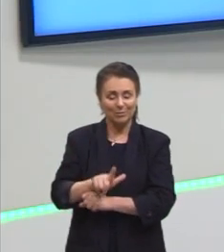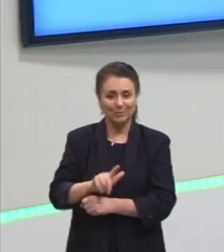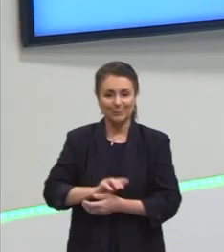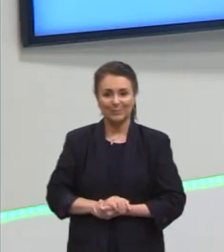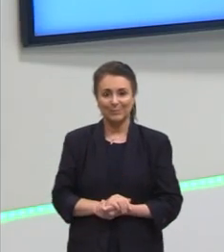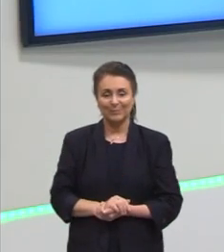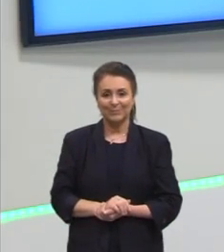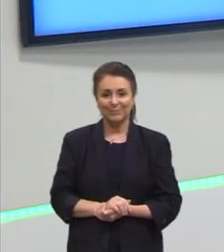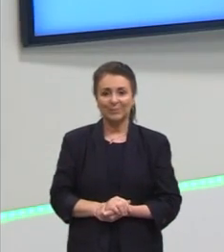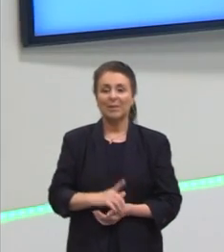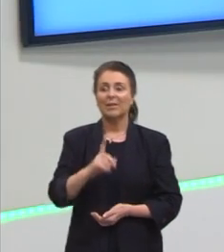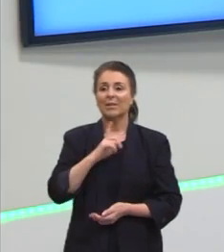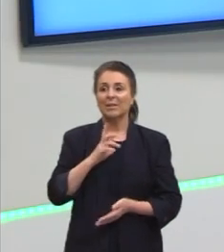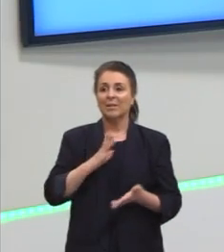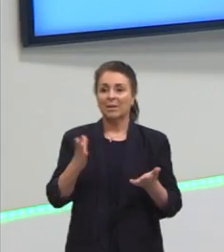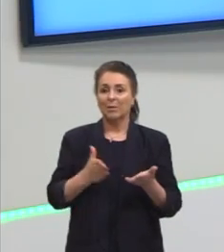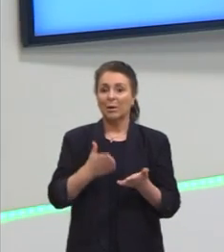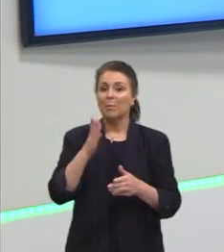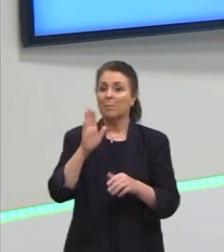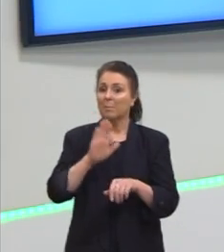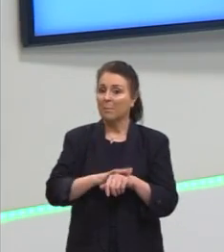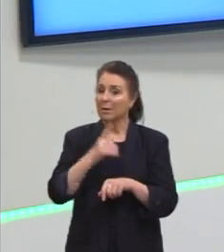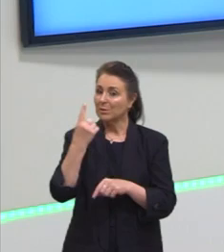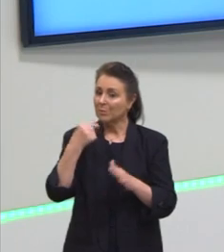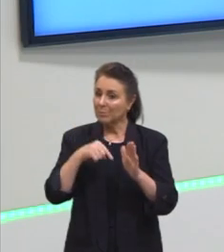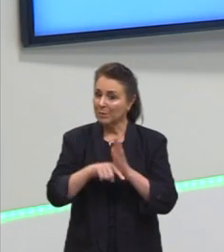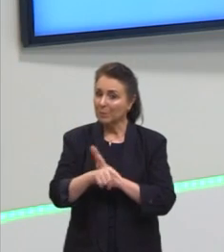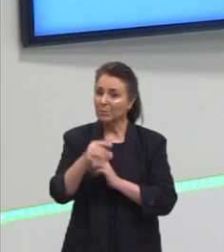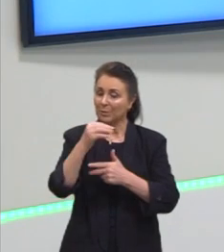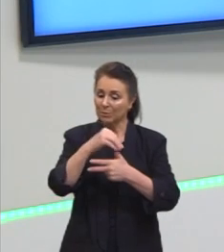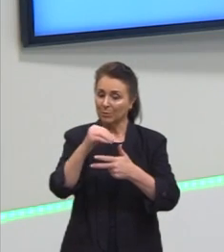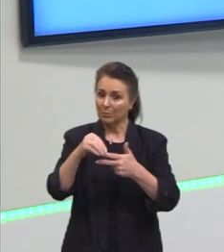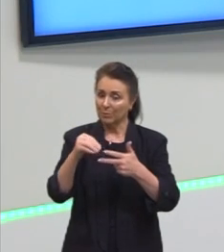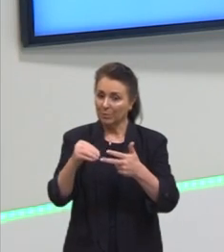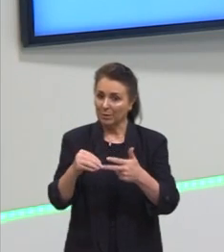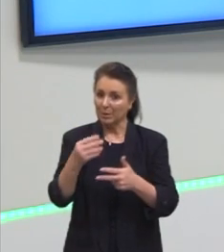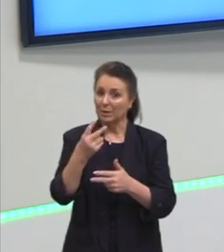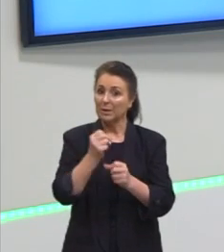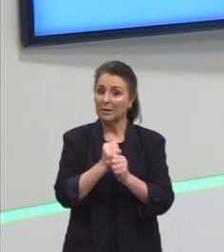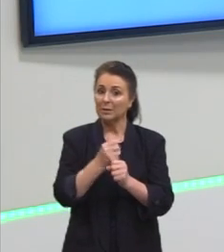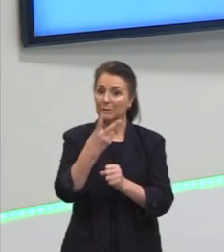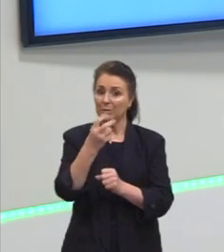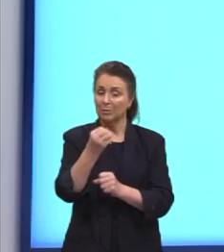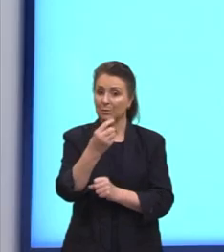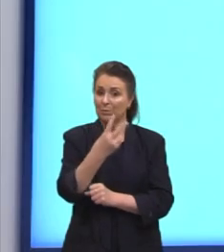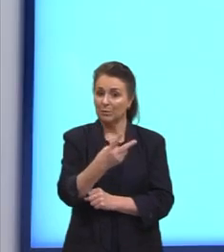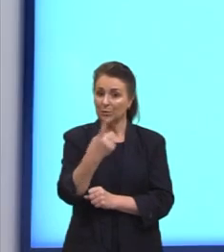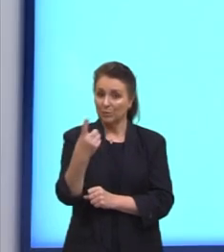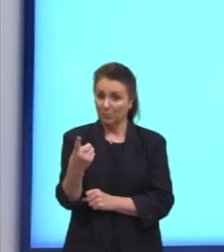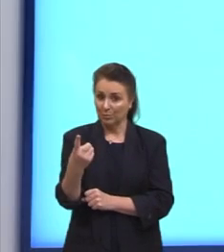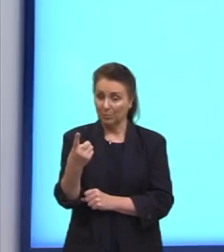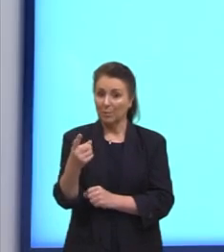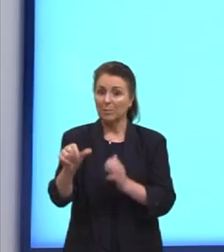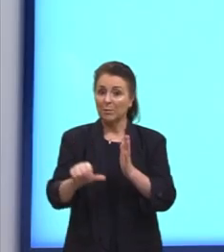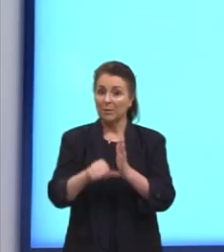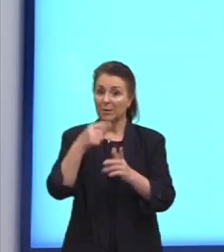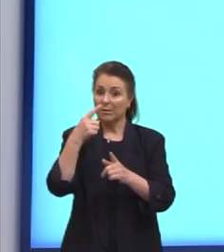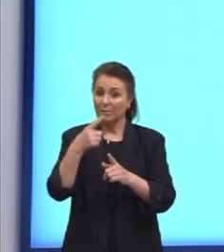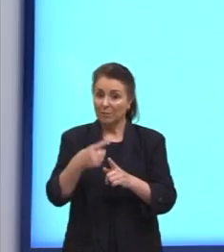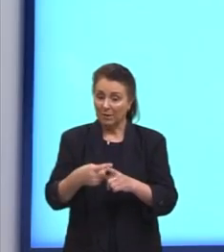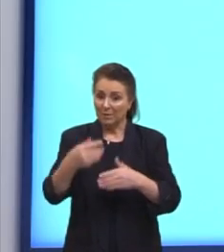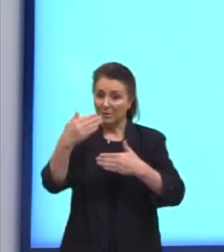E aí nós temos mais uma questãozinha do Enem, agora do Enem de 2021, da primeira aplicação da prova.